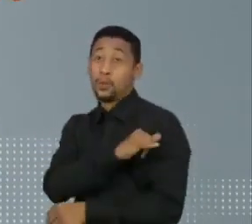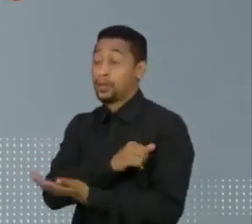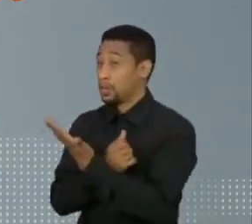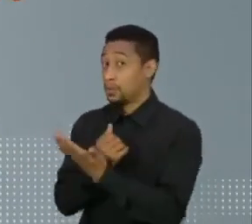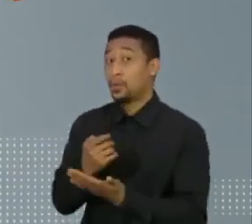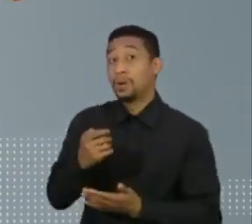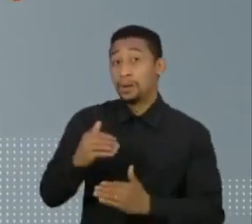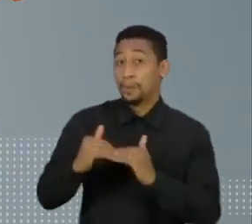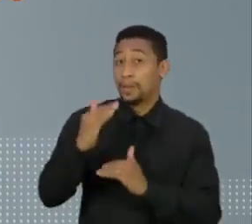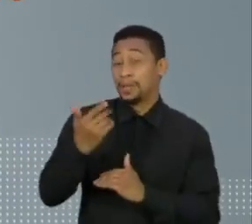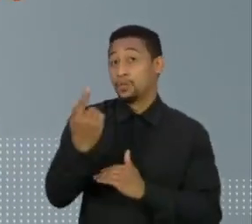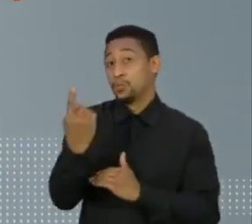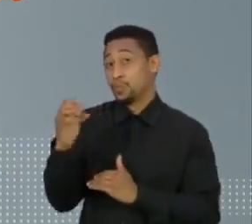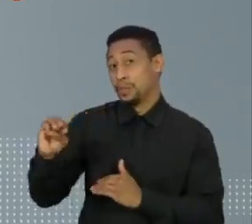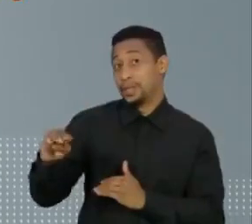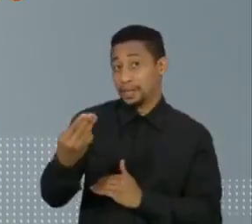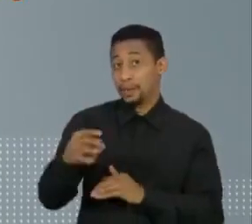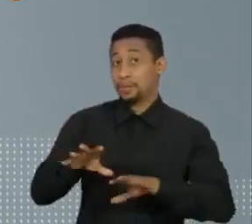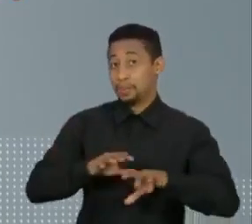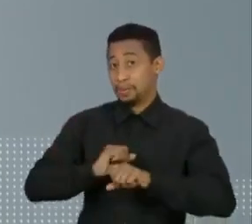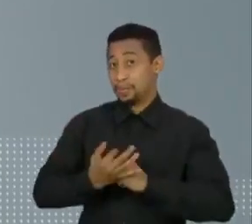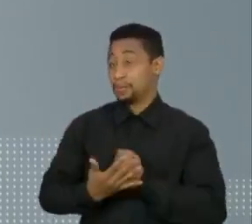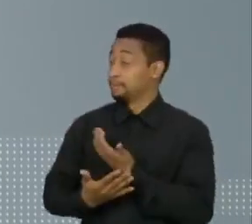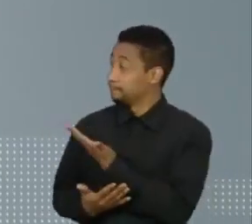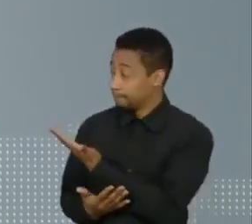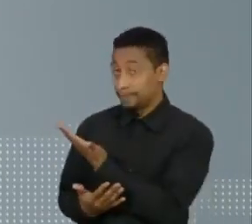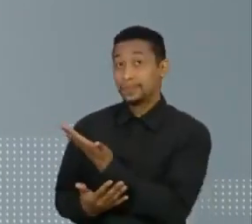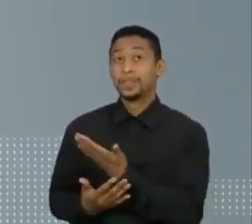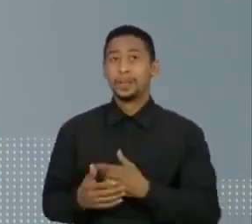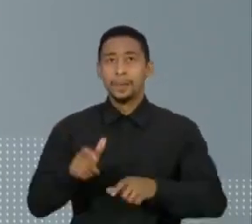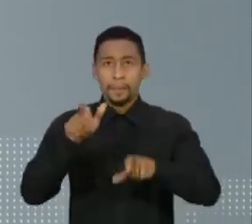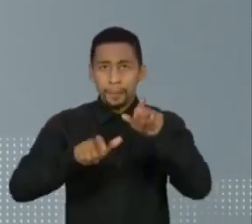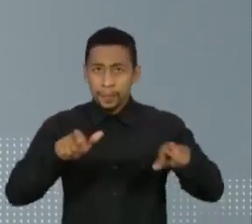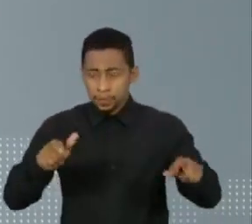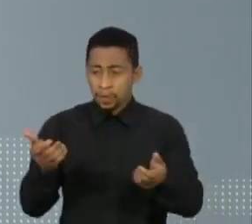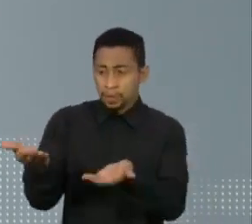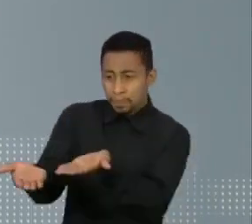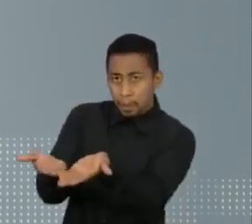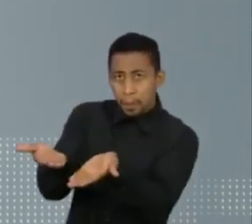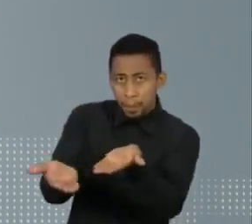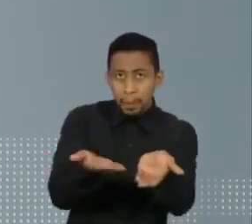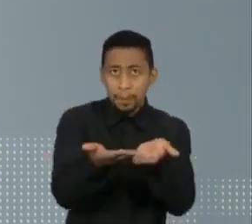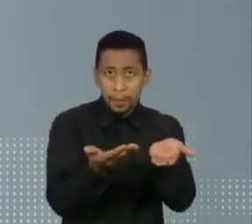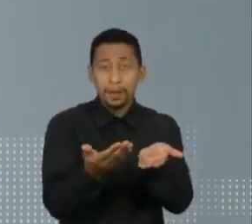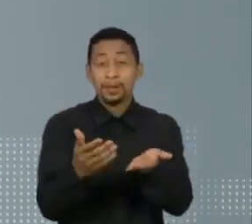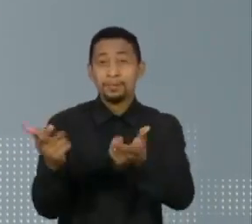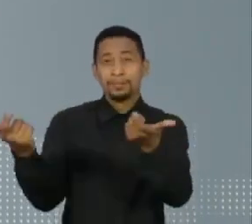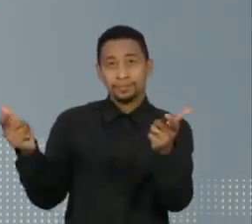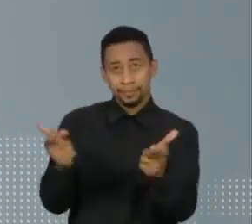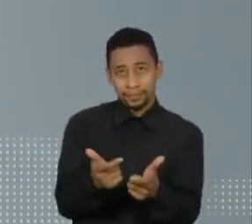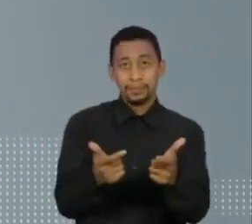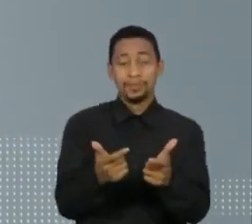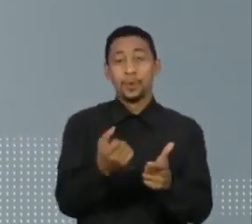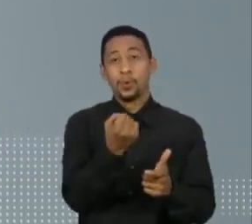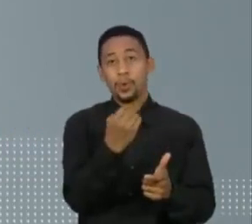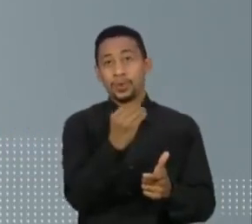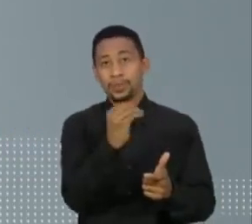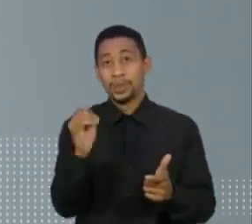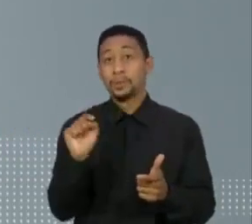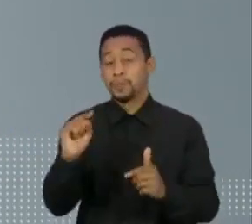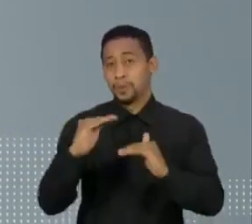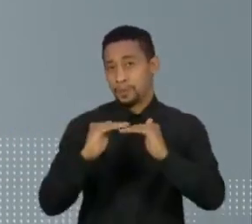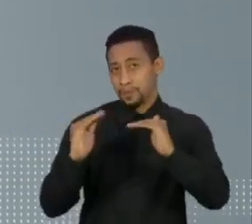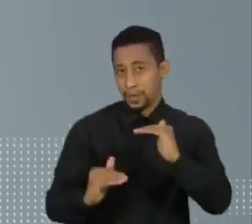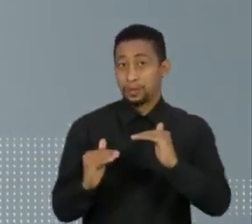completa os estados com mais de 1 milhão de infectados. O número de pacientes em acompanhamento caiu para menos de 800 mil. Os